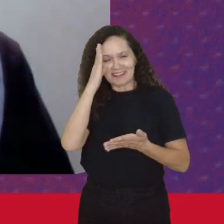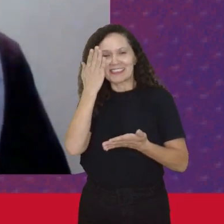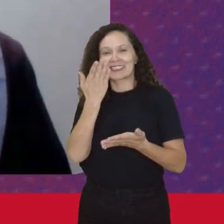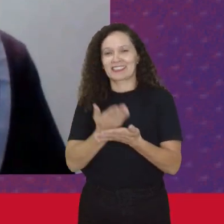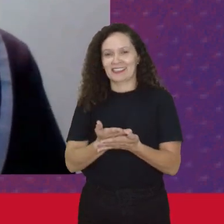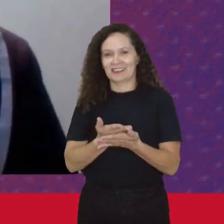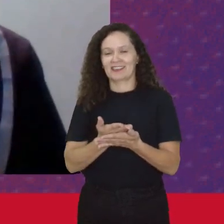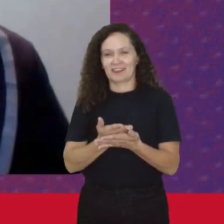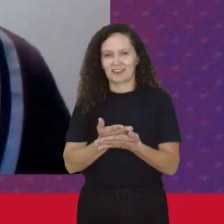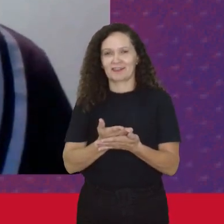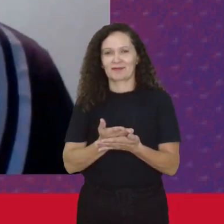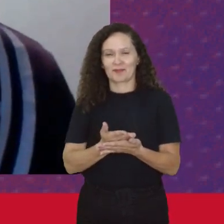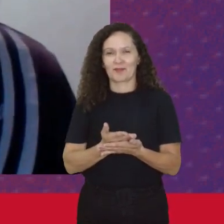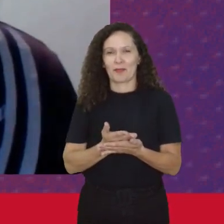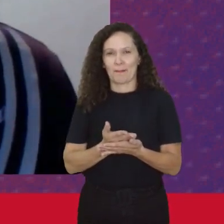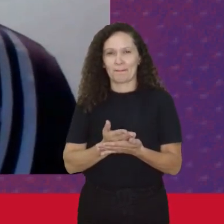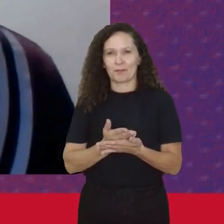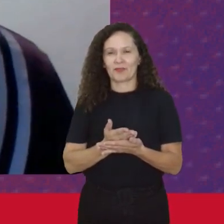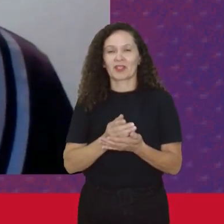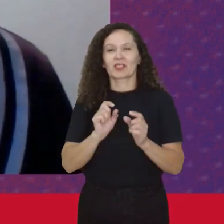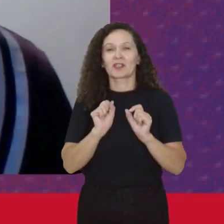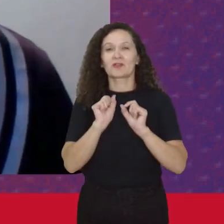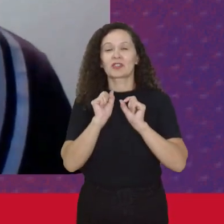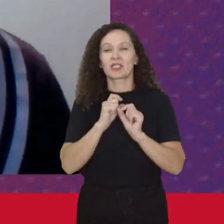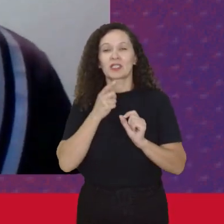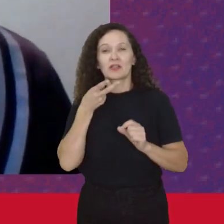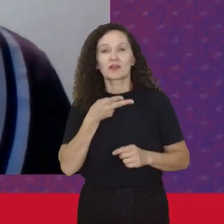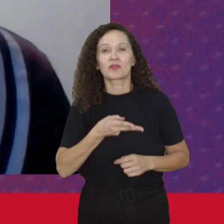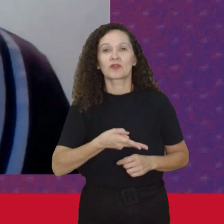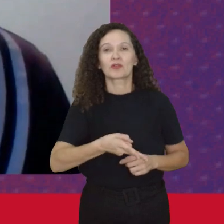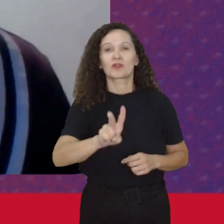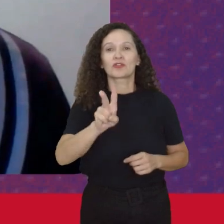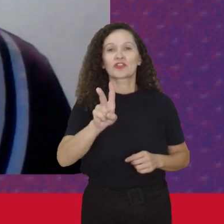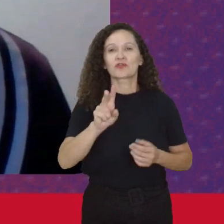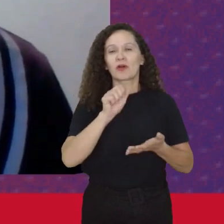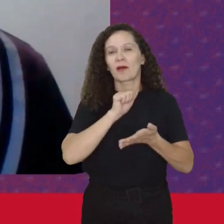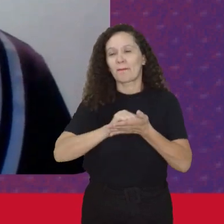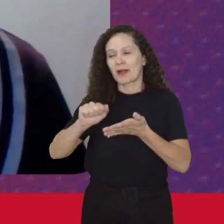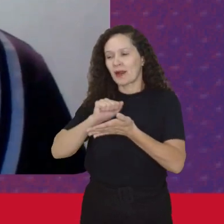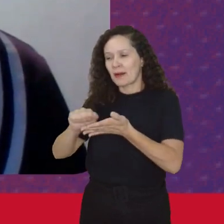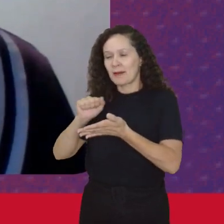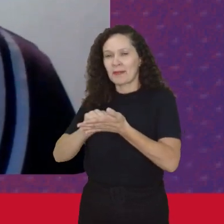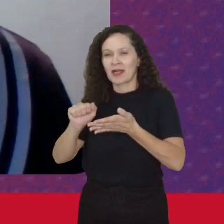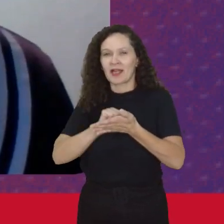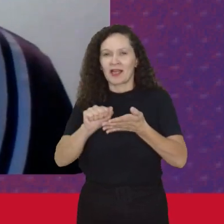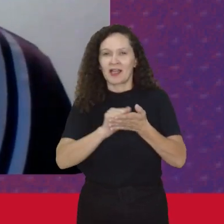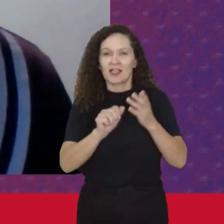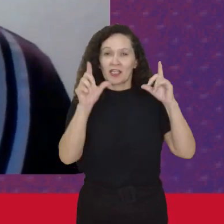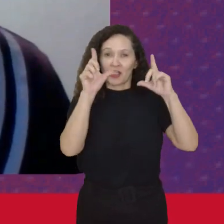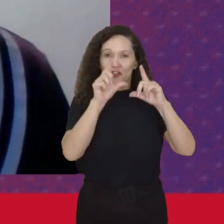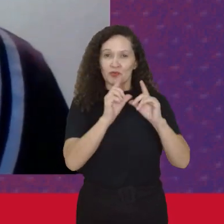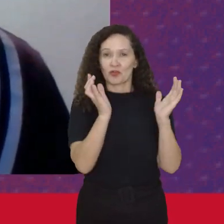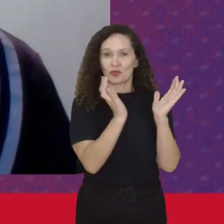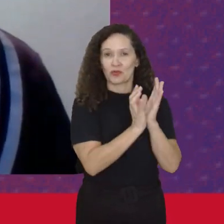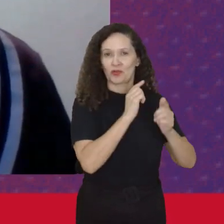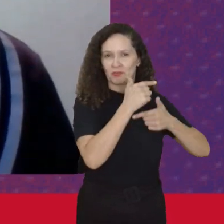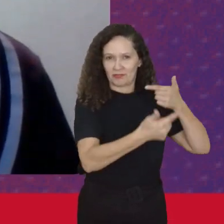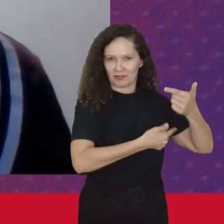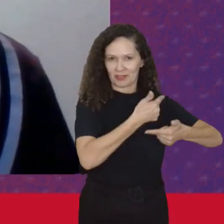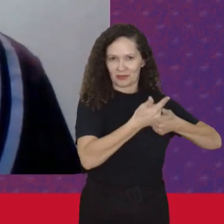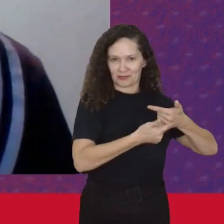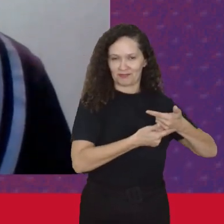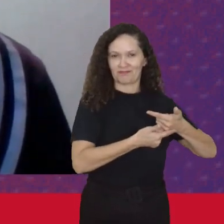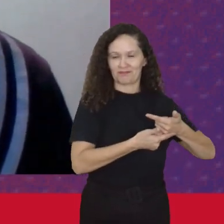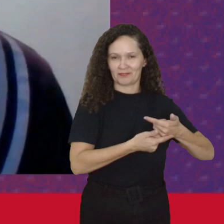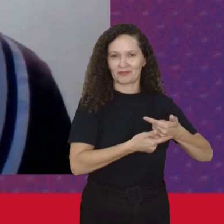Que o que Fica um pouco Apagado Nesse processo É a dimensão De classe E aí